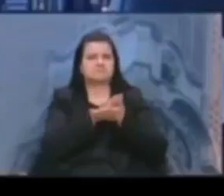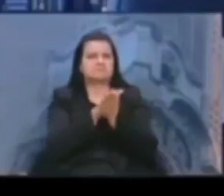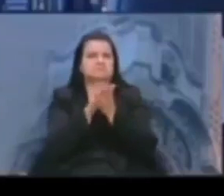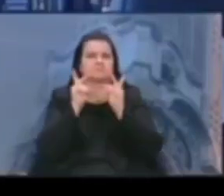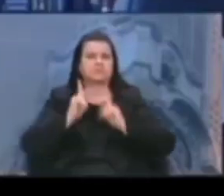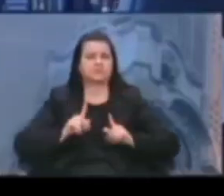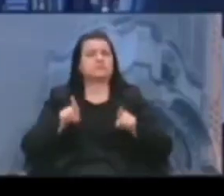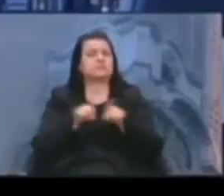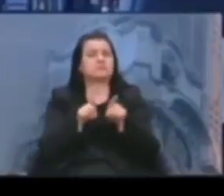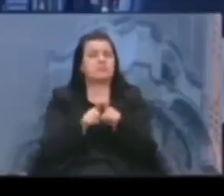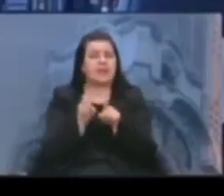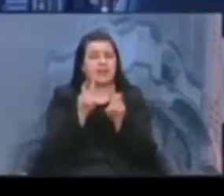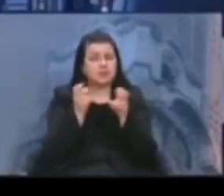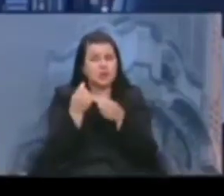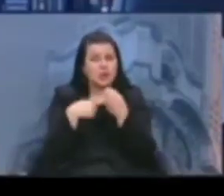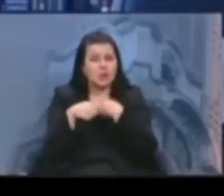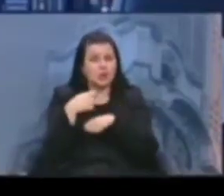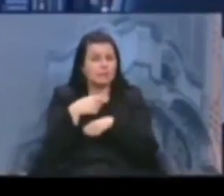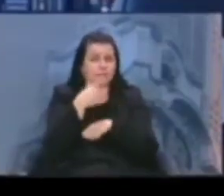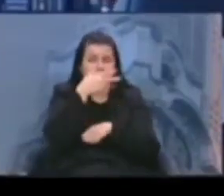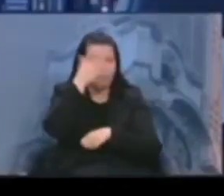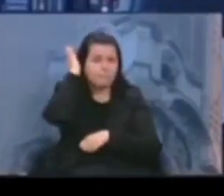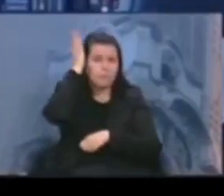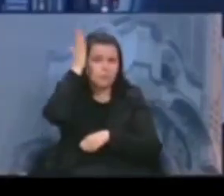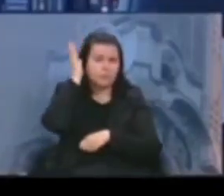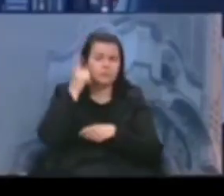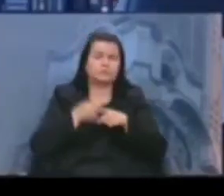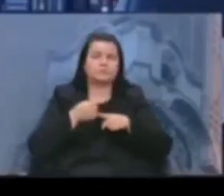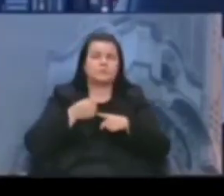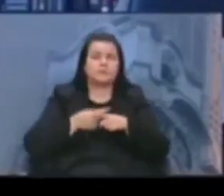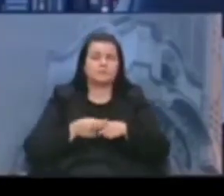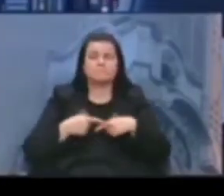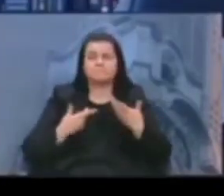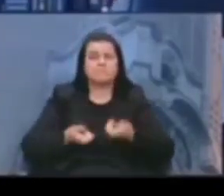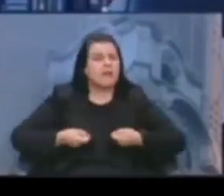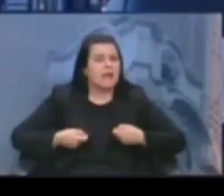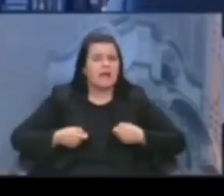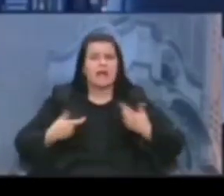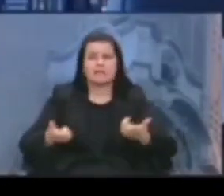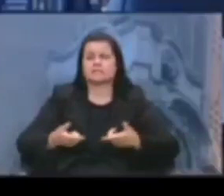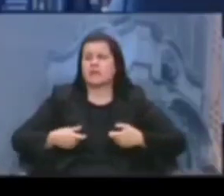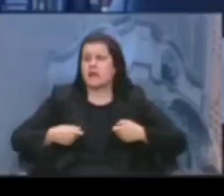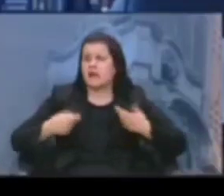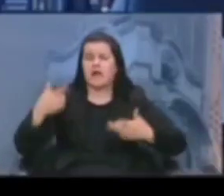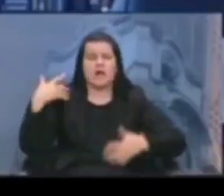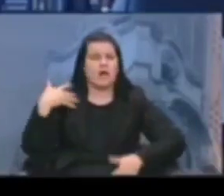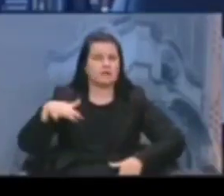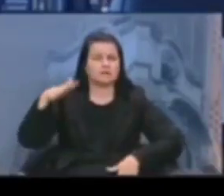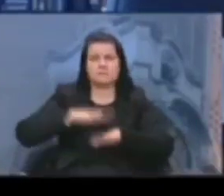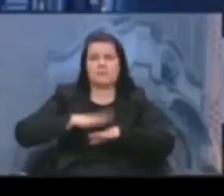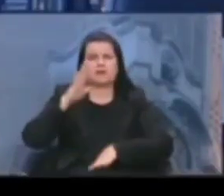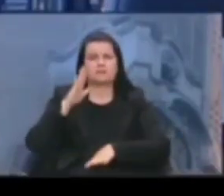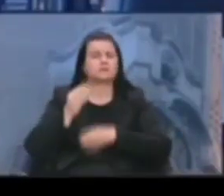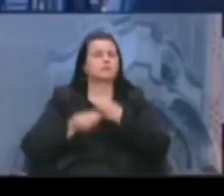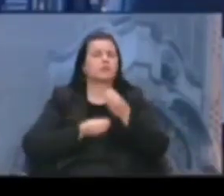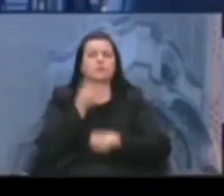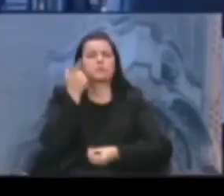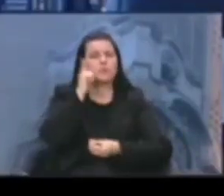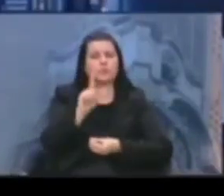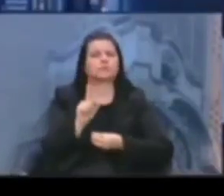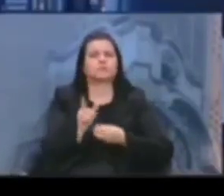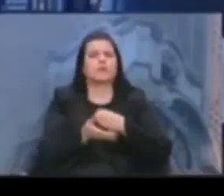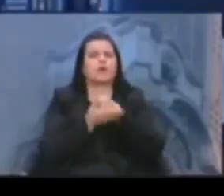burro. Por quê? Porque simplesmente gasta muito para sustentar uma